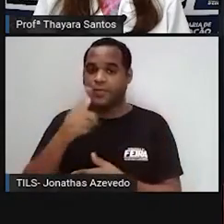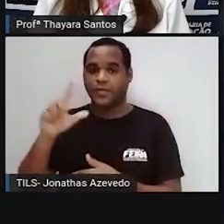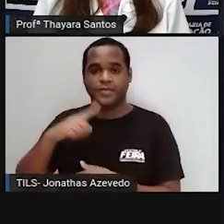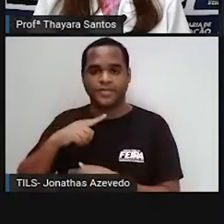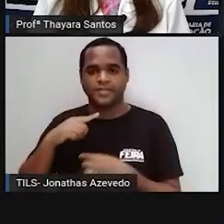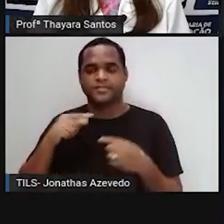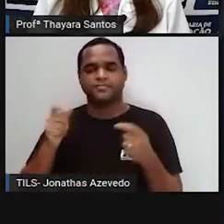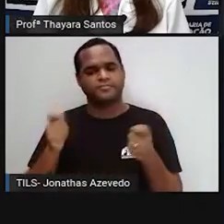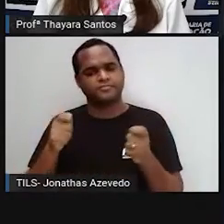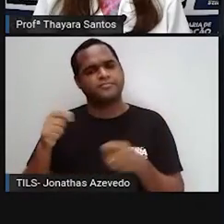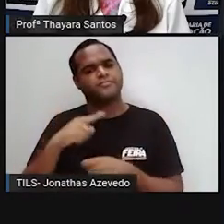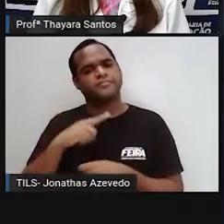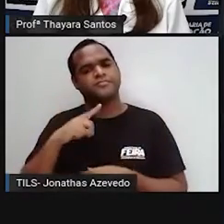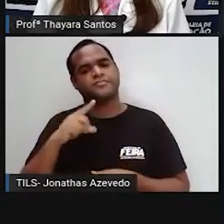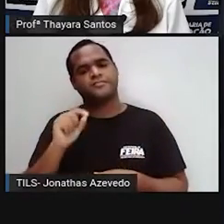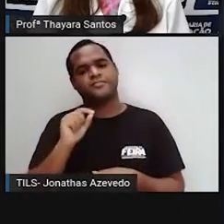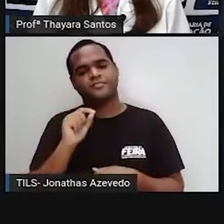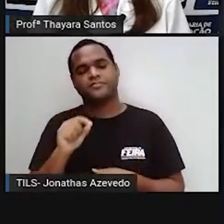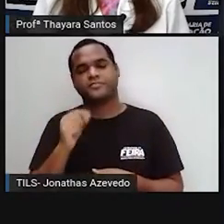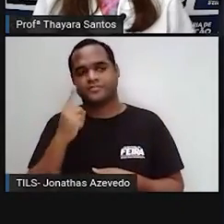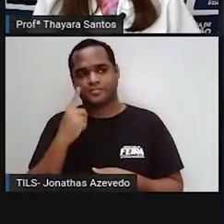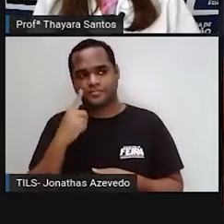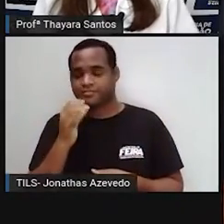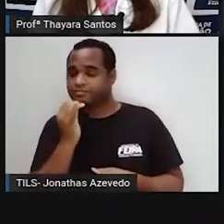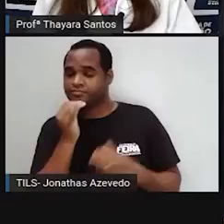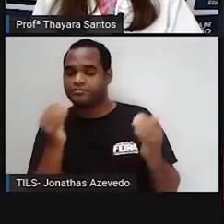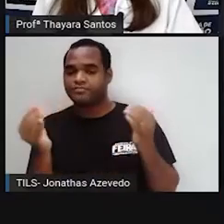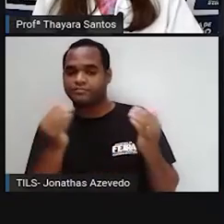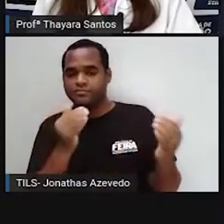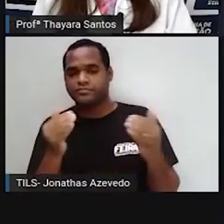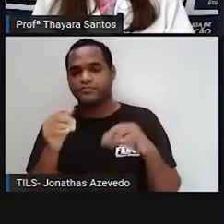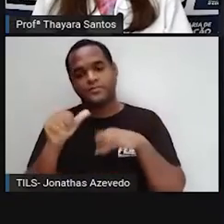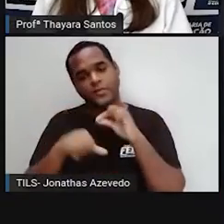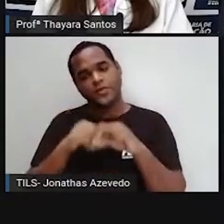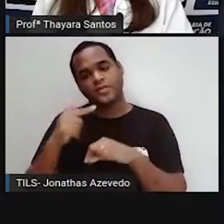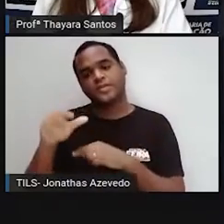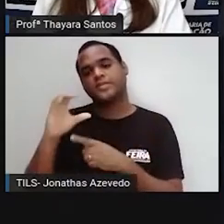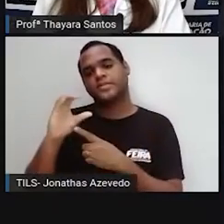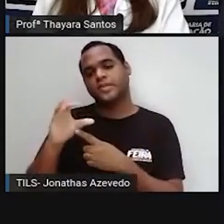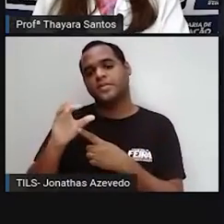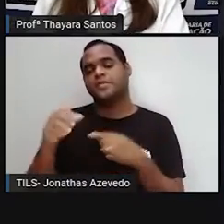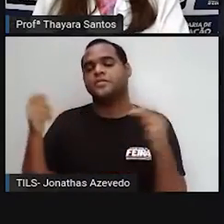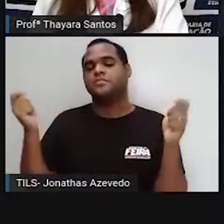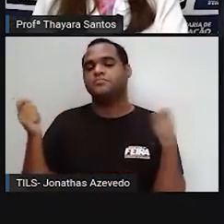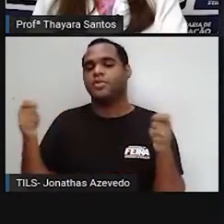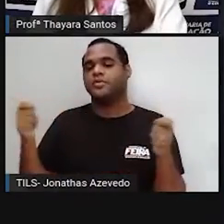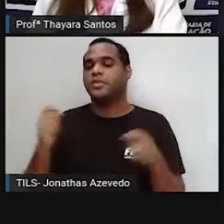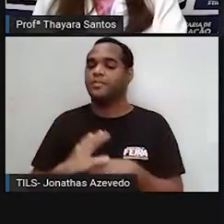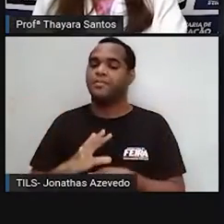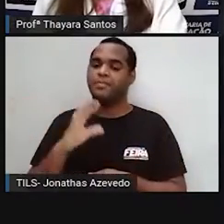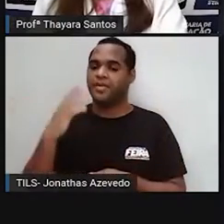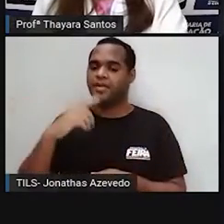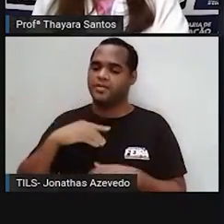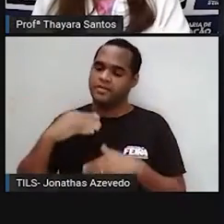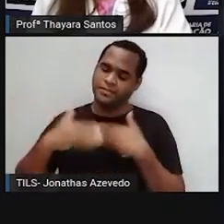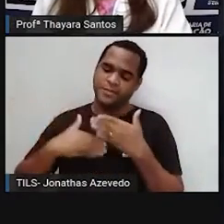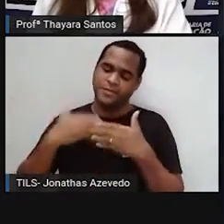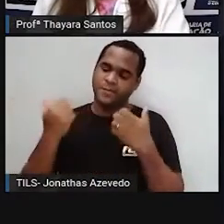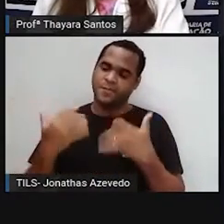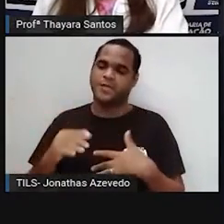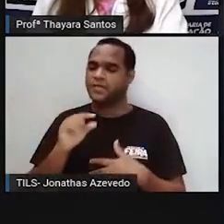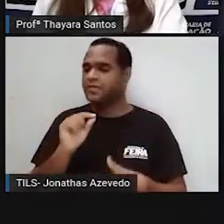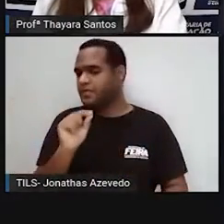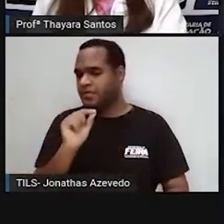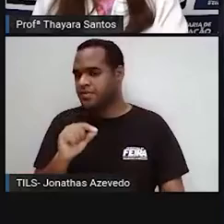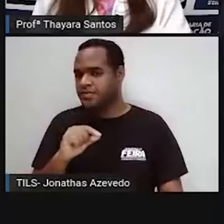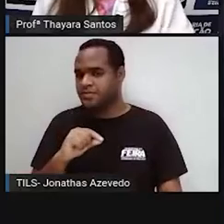efeitos também, né? Então, por exemplo, essas alterações no clima vão impactar a produtividade, né?